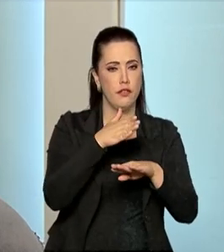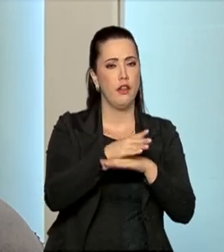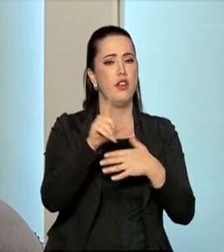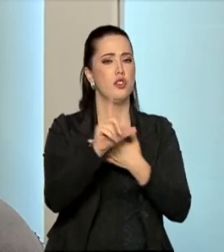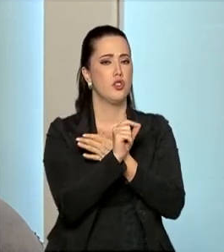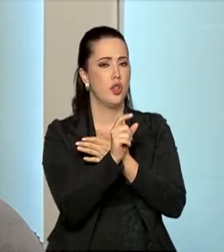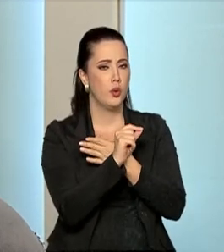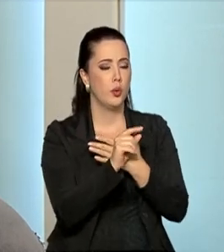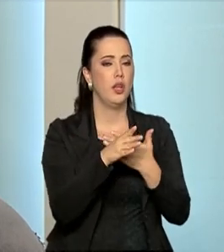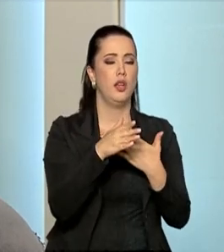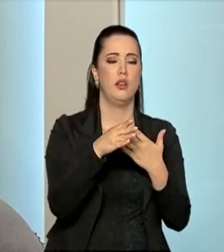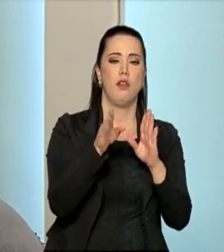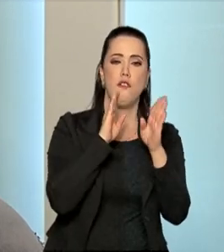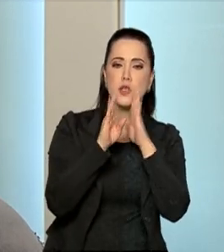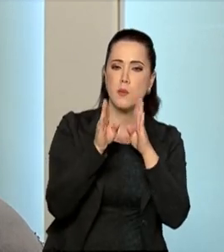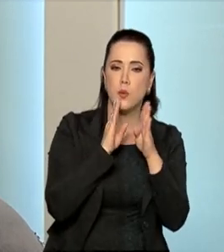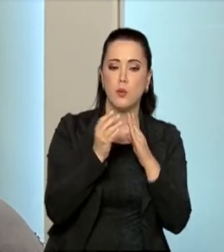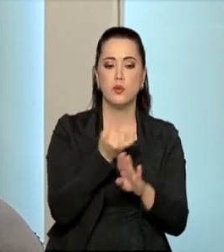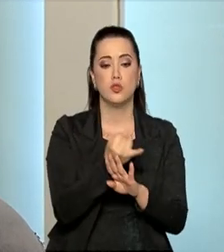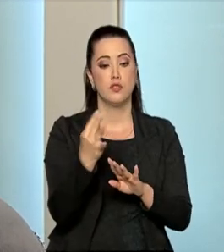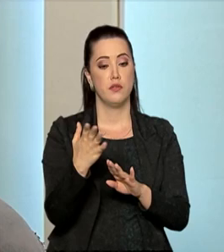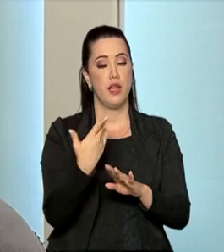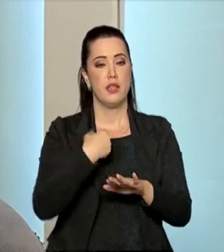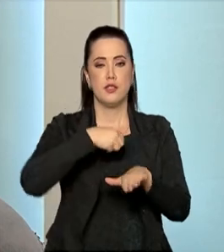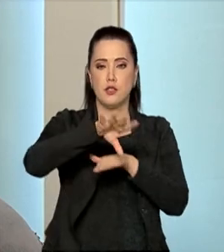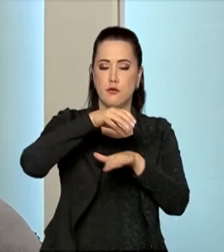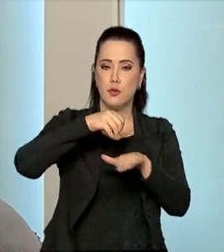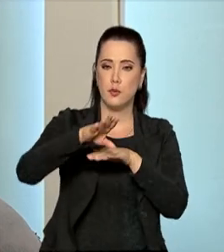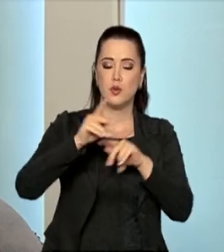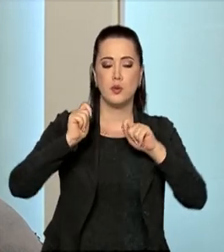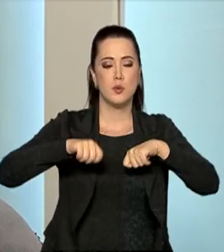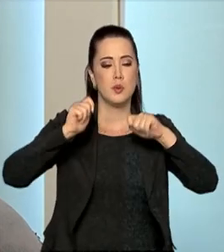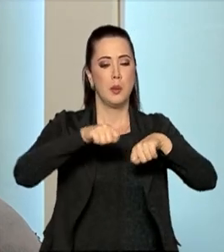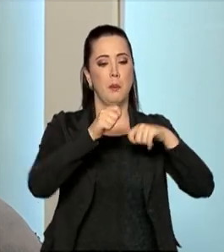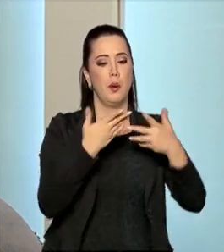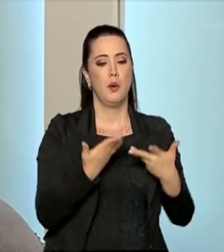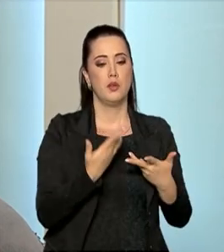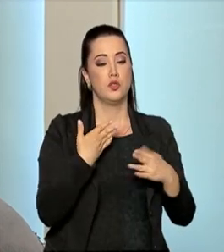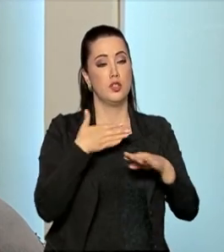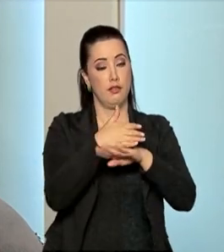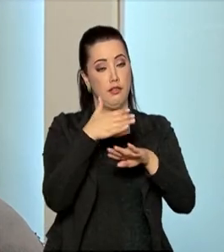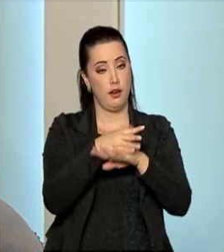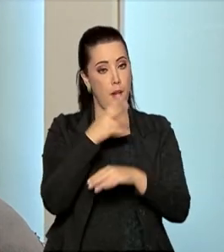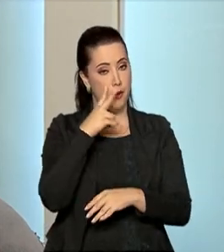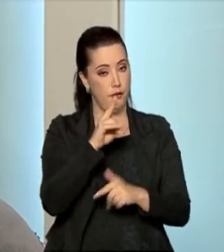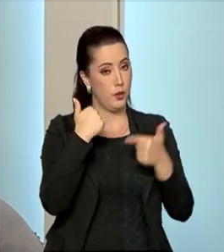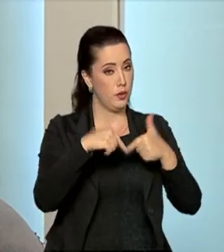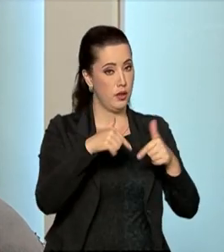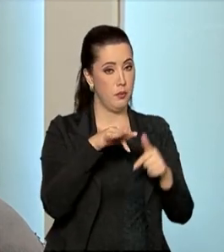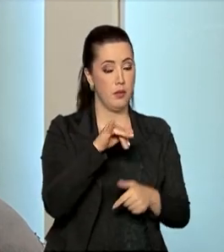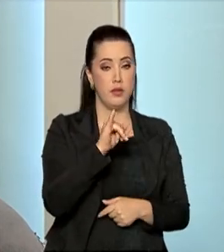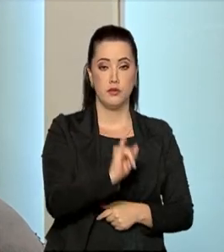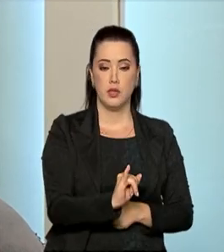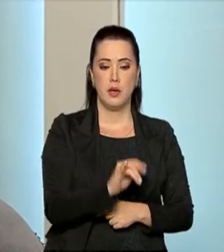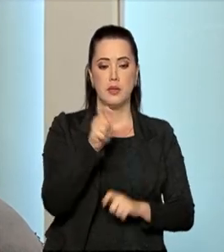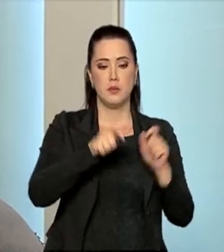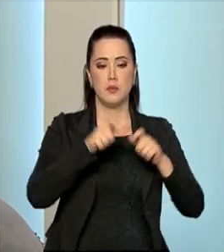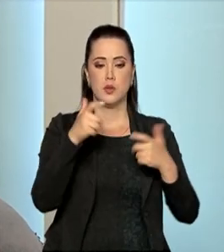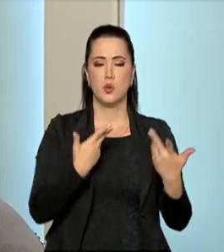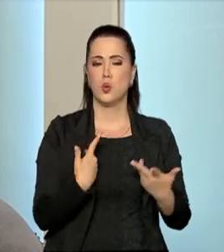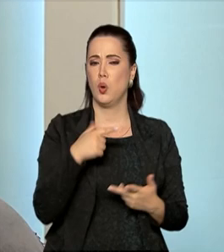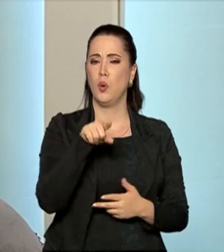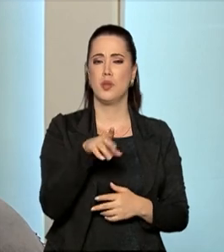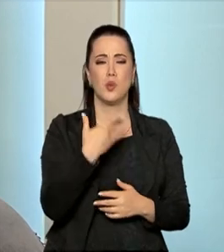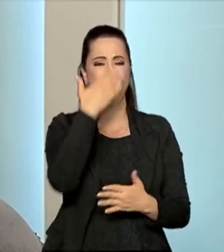Facebook. Lá existem muitas informações sobre as ações da FUNAI. Peço que as pessoas não se